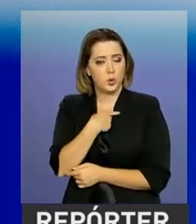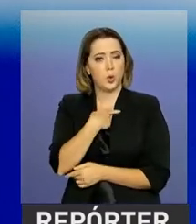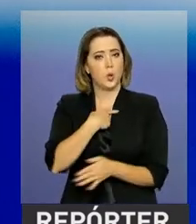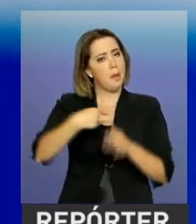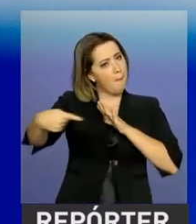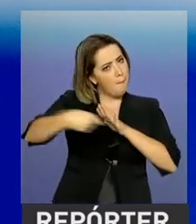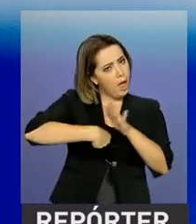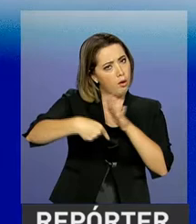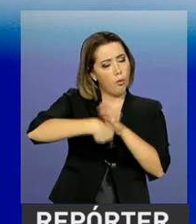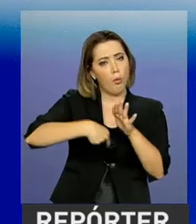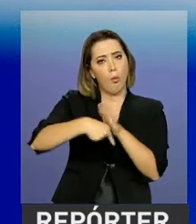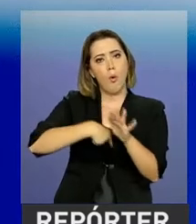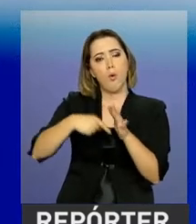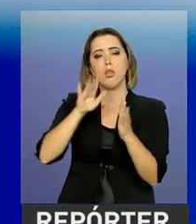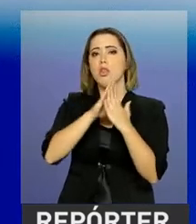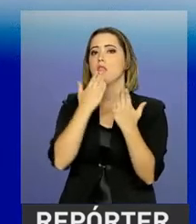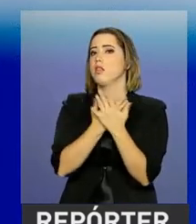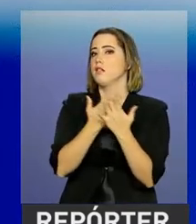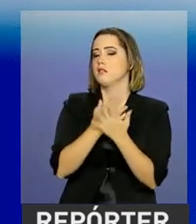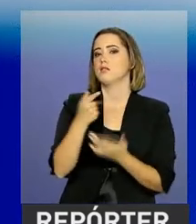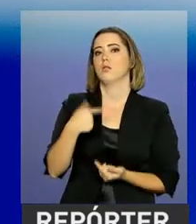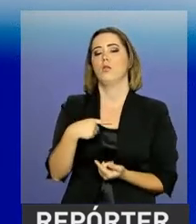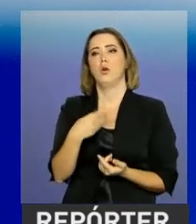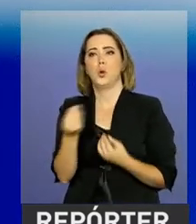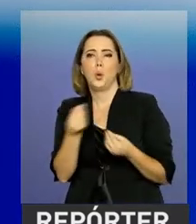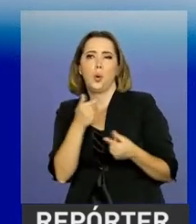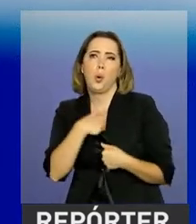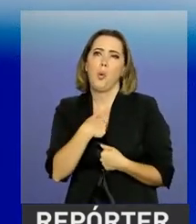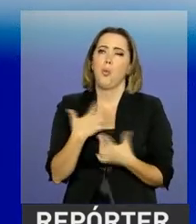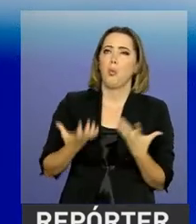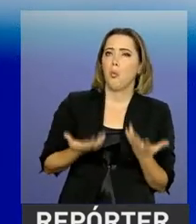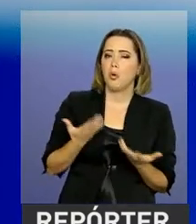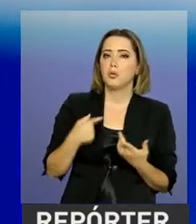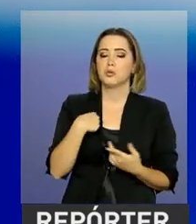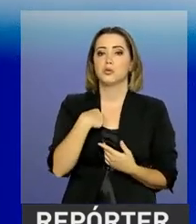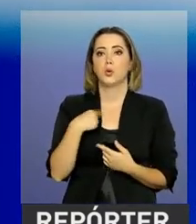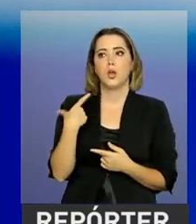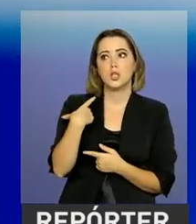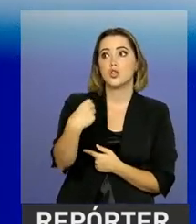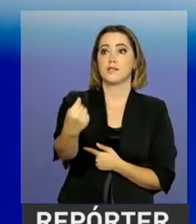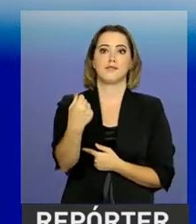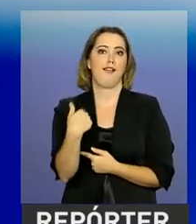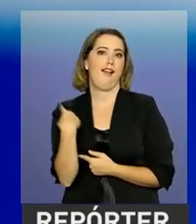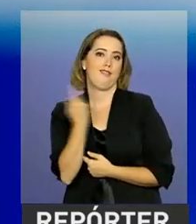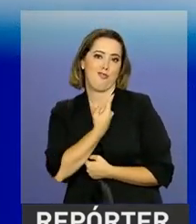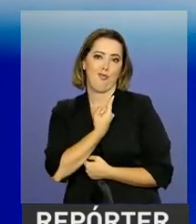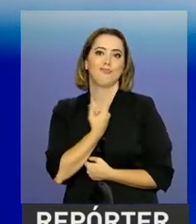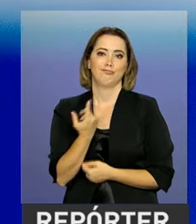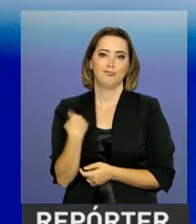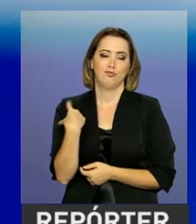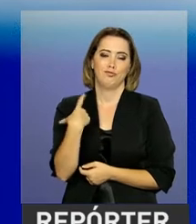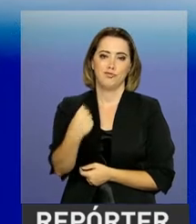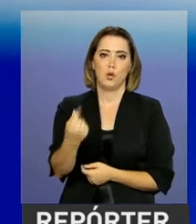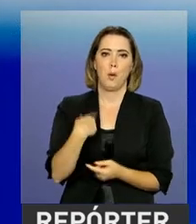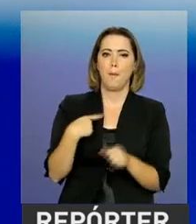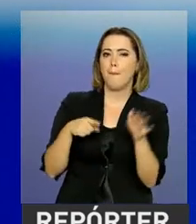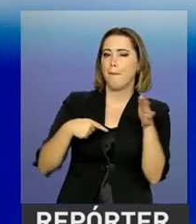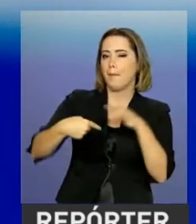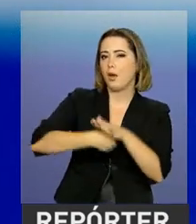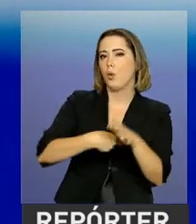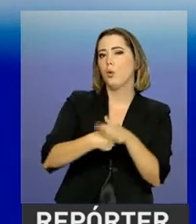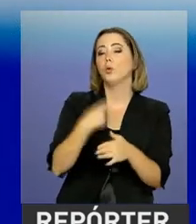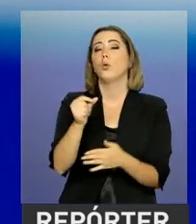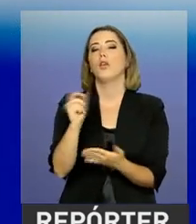escola, perguntam como é que eu estou todo dia, a gente conversa, gente sai. Toda vez que a gente sai, eles perguntam o que aconteceu aqui em